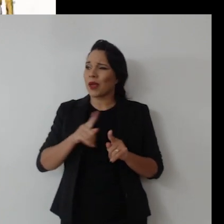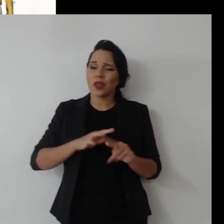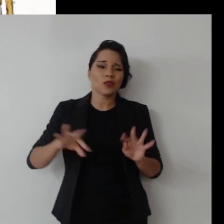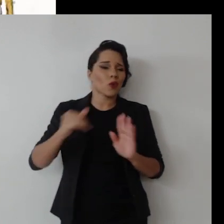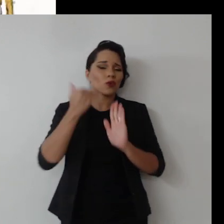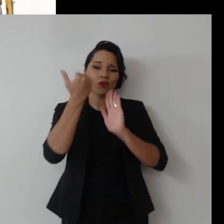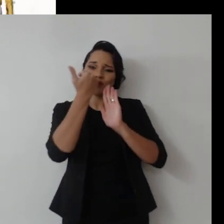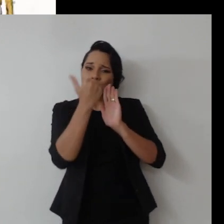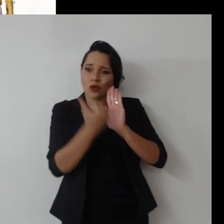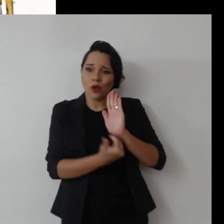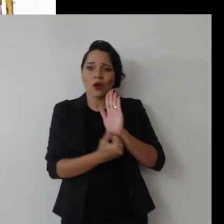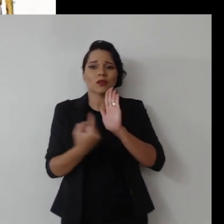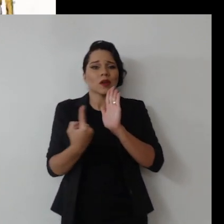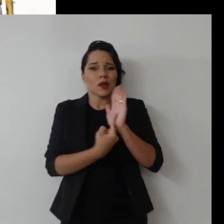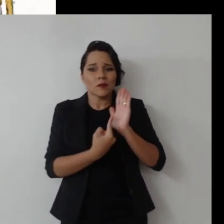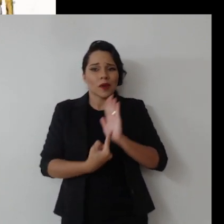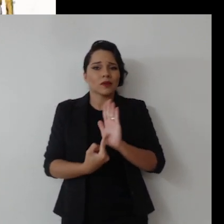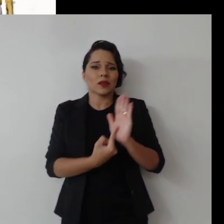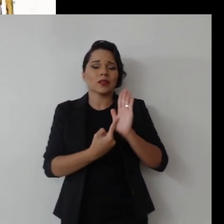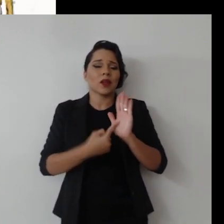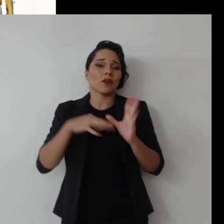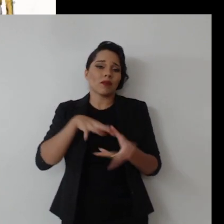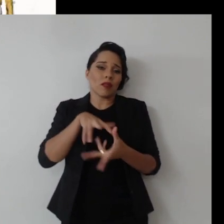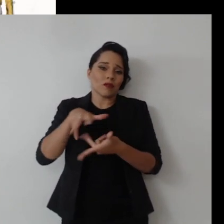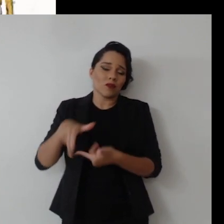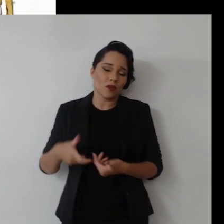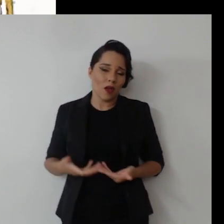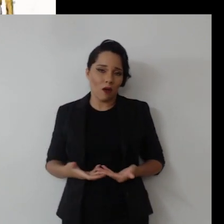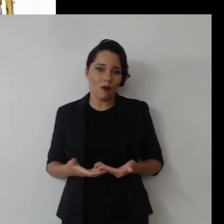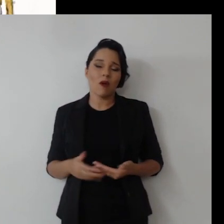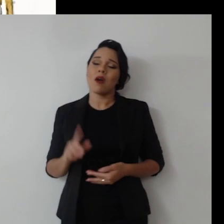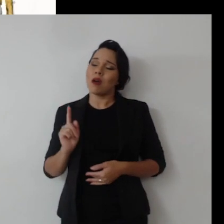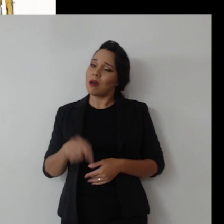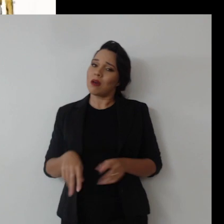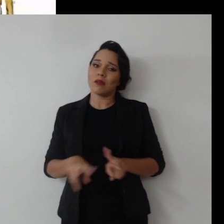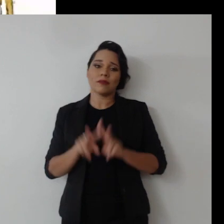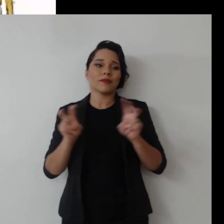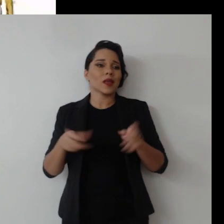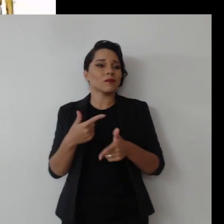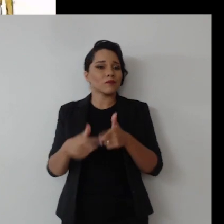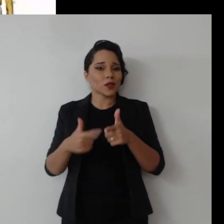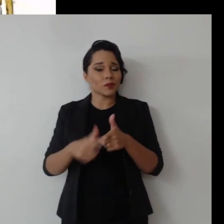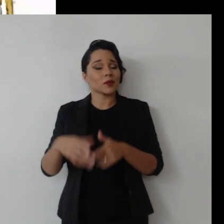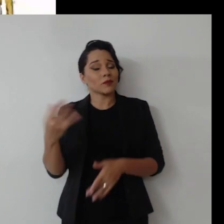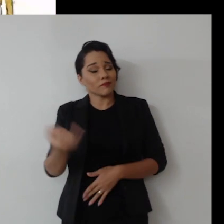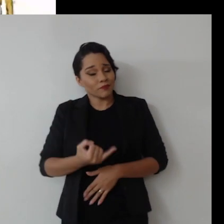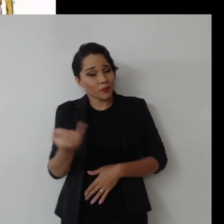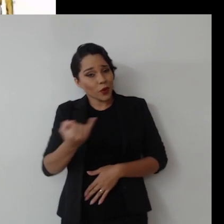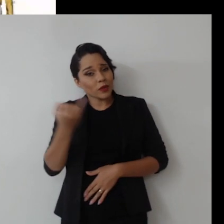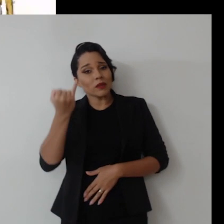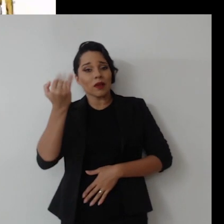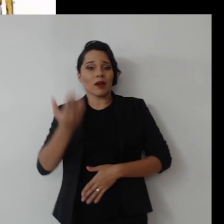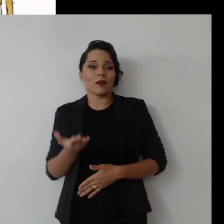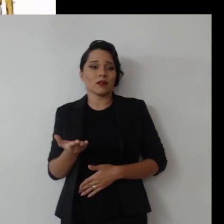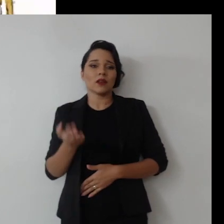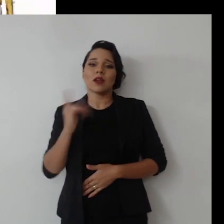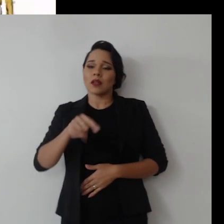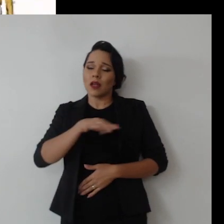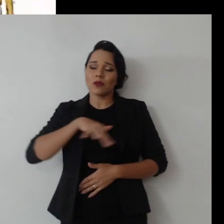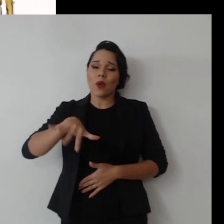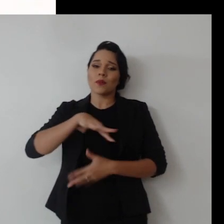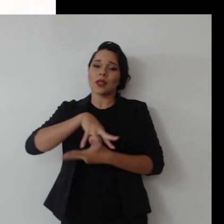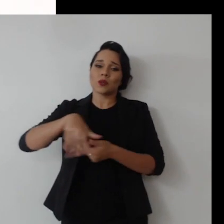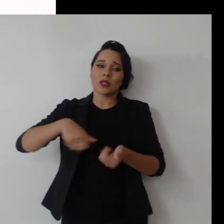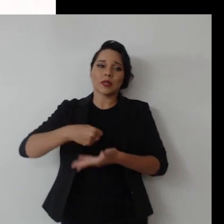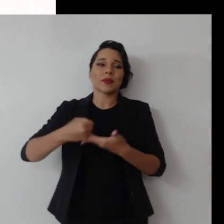em todos os protocolos e pactuações internacionais. Então, assim, é uma questão, é um problema muito importante que é tratado no